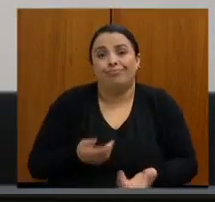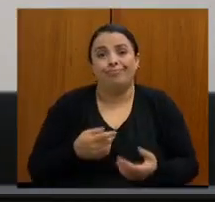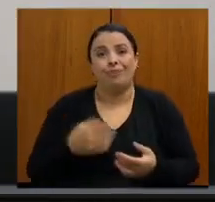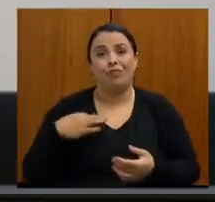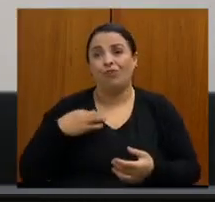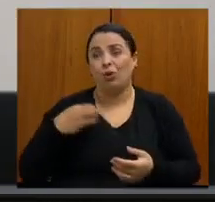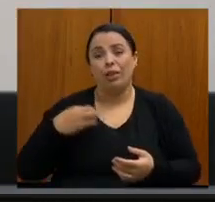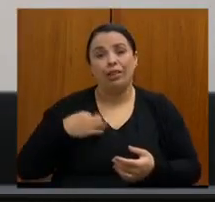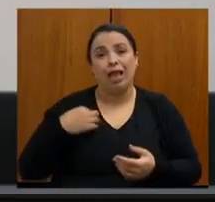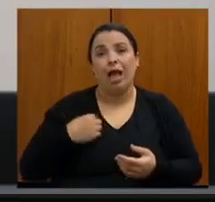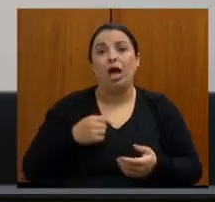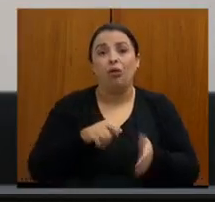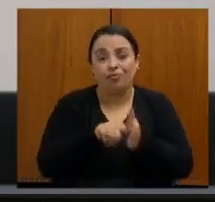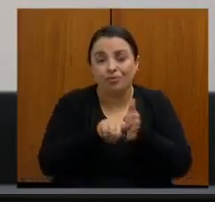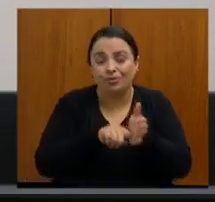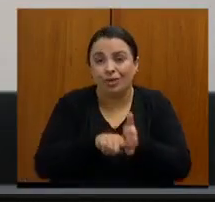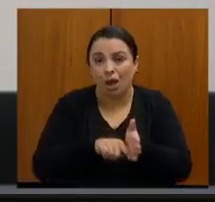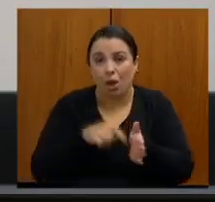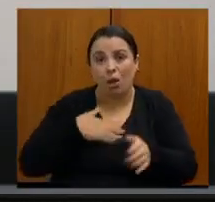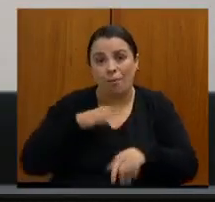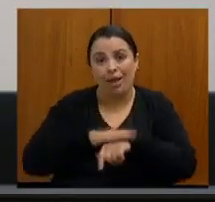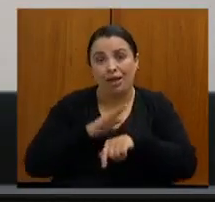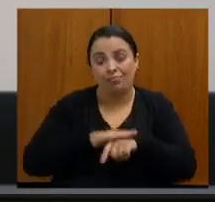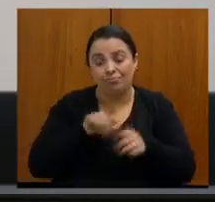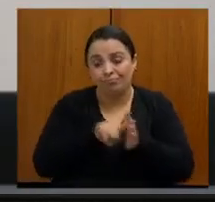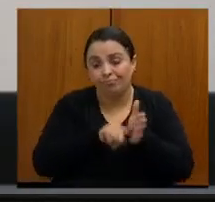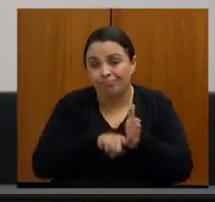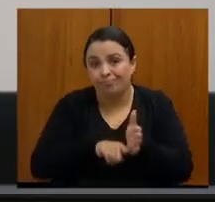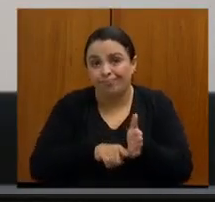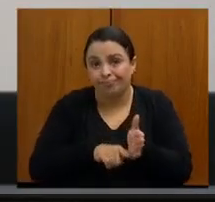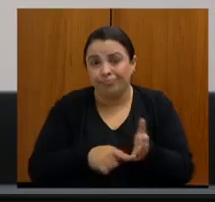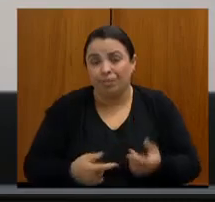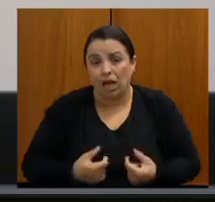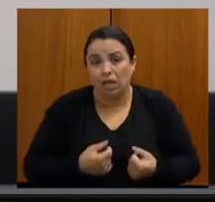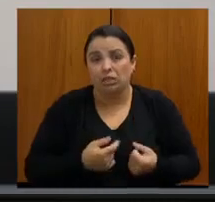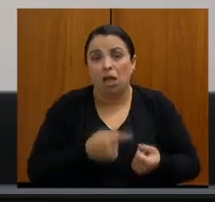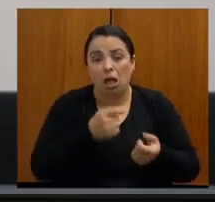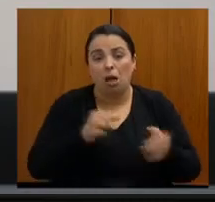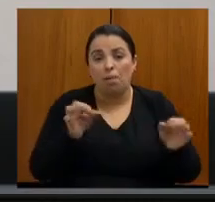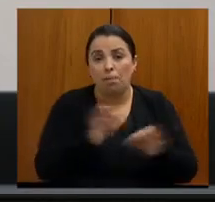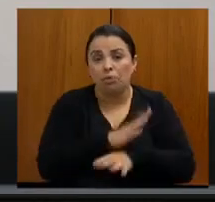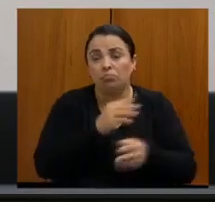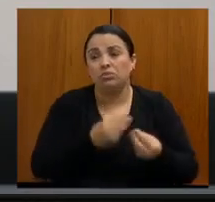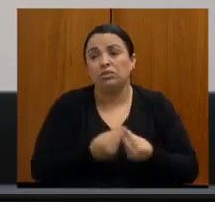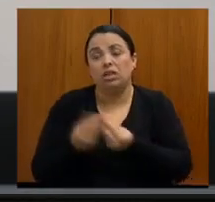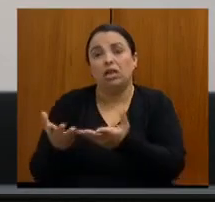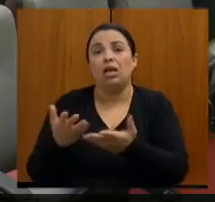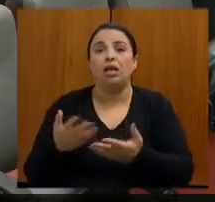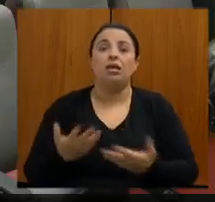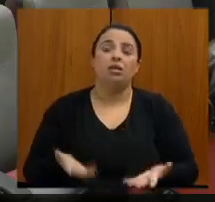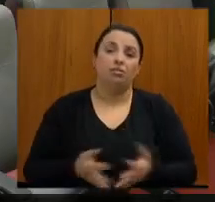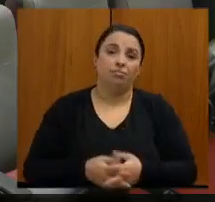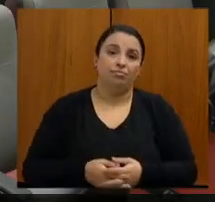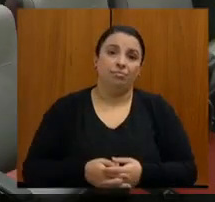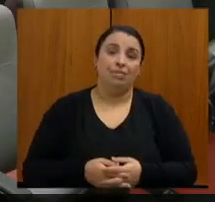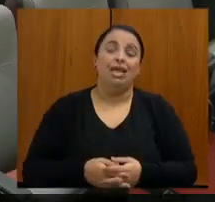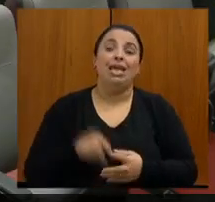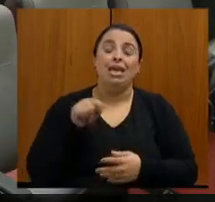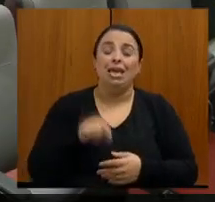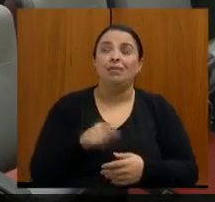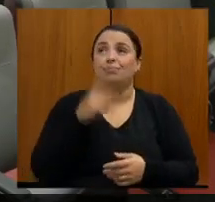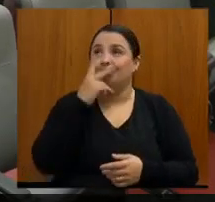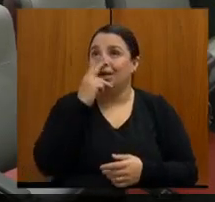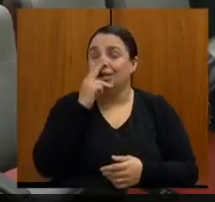para ele levar para fazer o anáfono patológico. Então, eu tenho certeza que esse ainda é um grande problema hoje da oncologia,